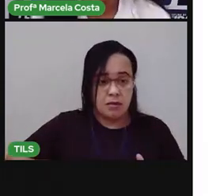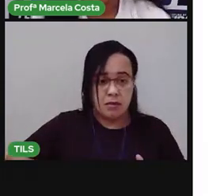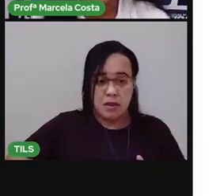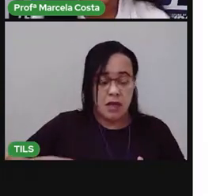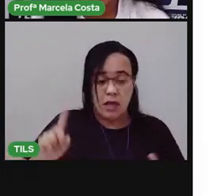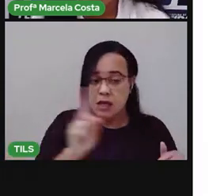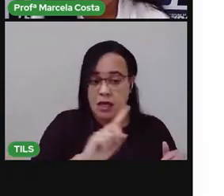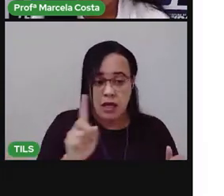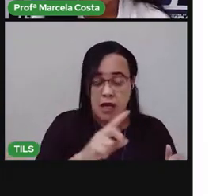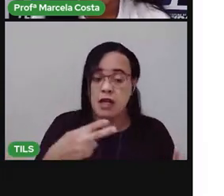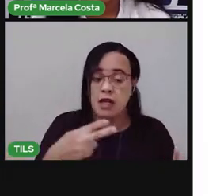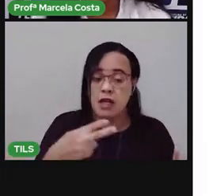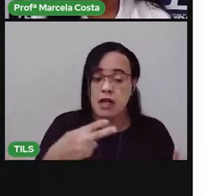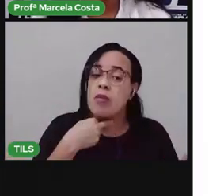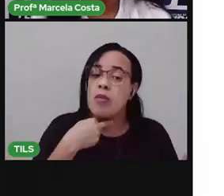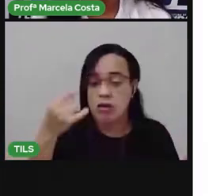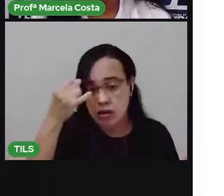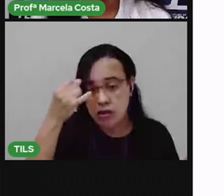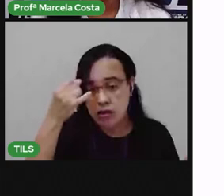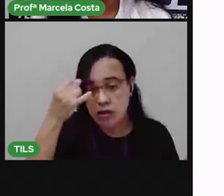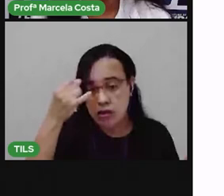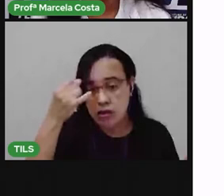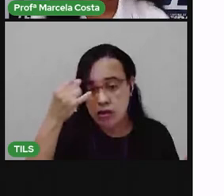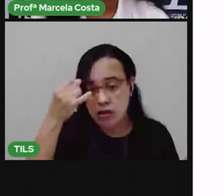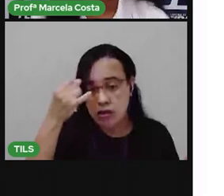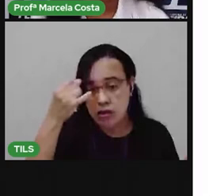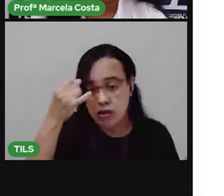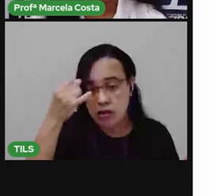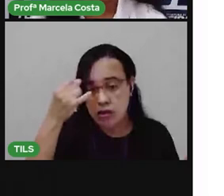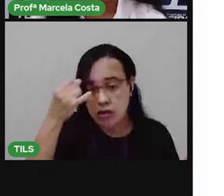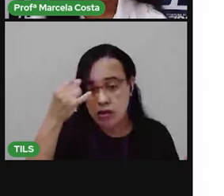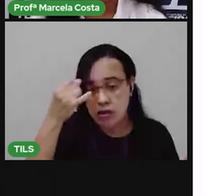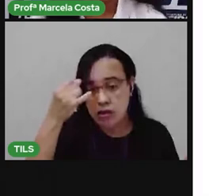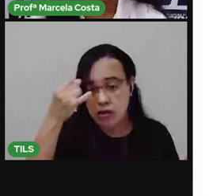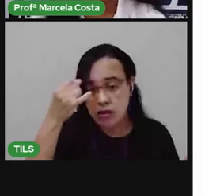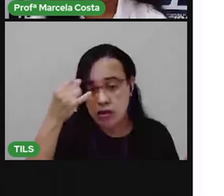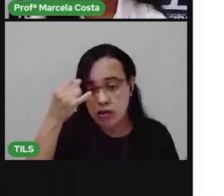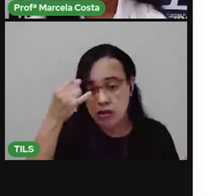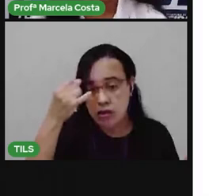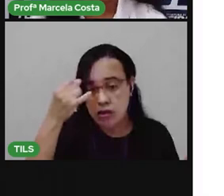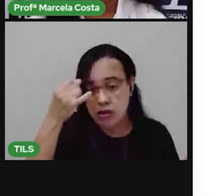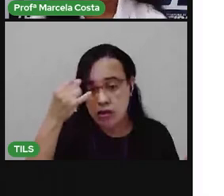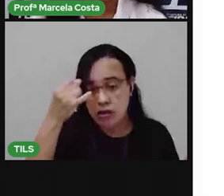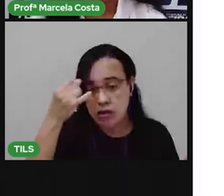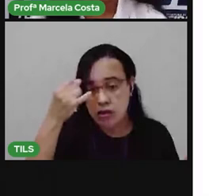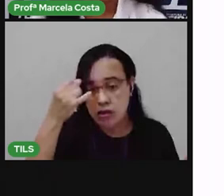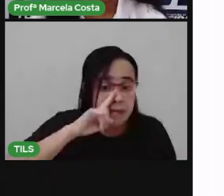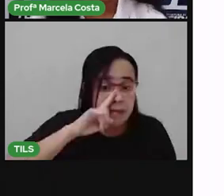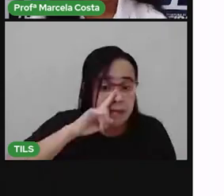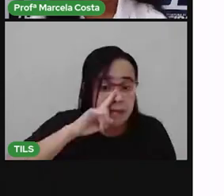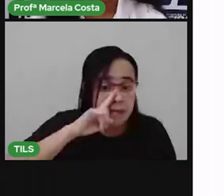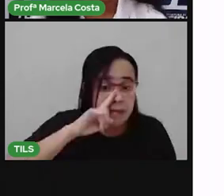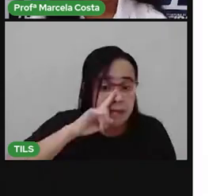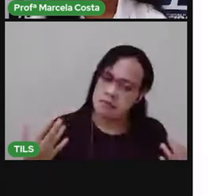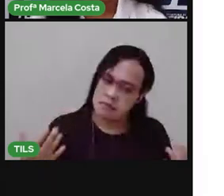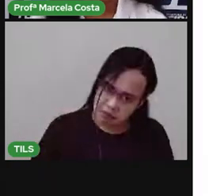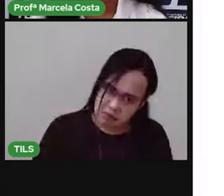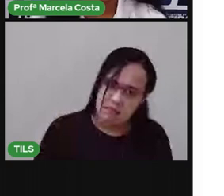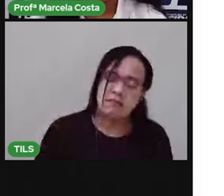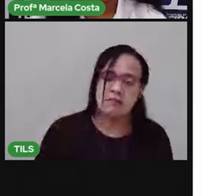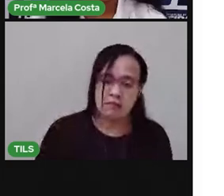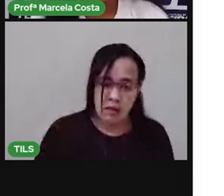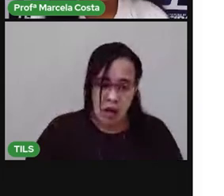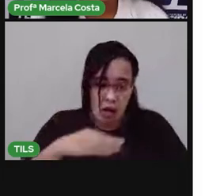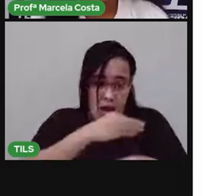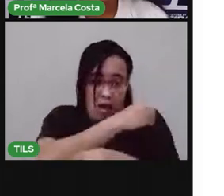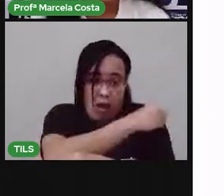elementos químicos. Que você não desconhece. Você não sabe para que serve. Se